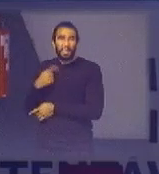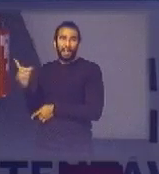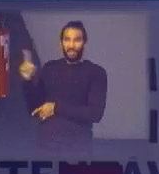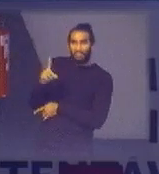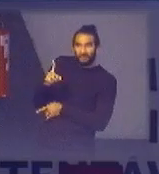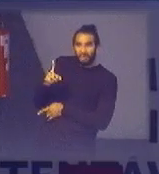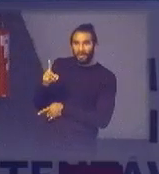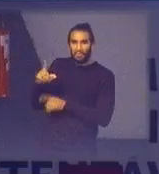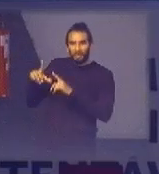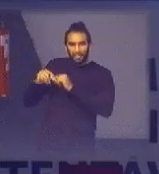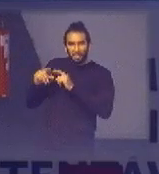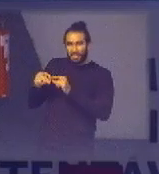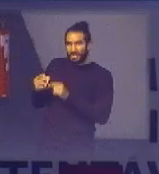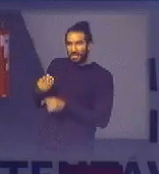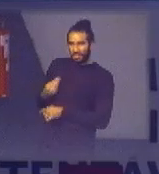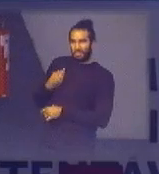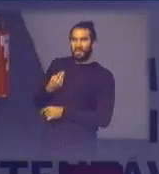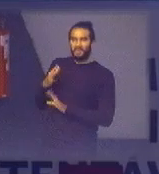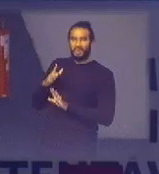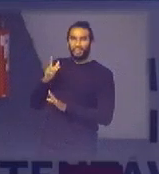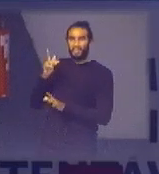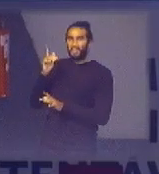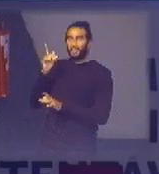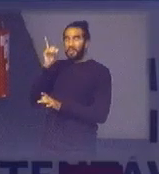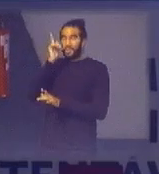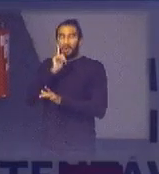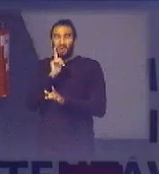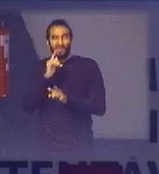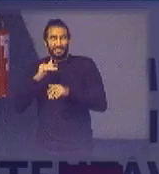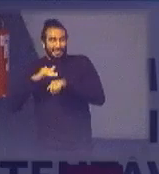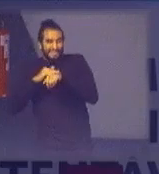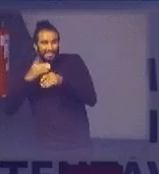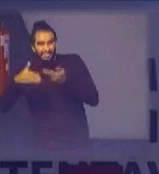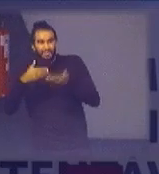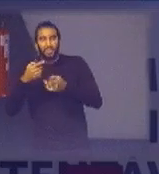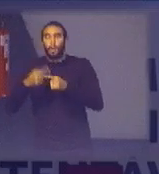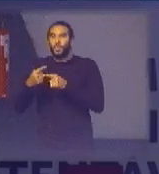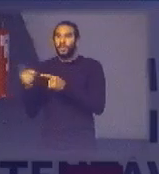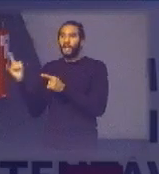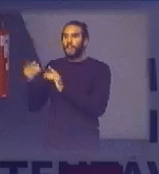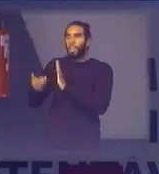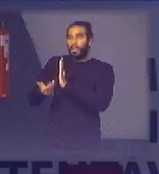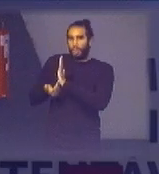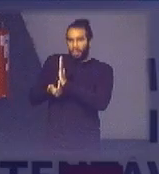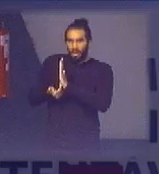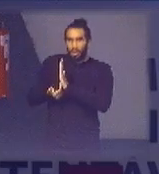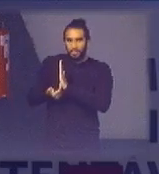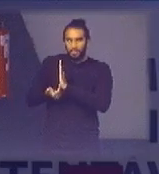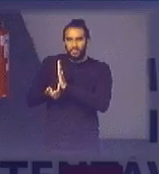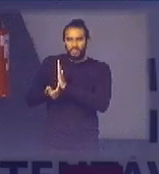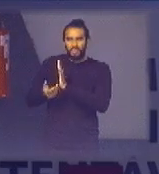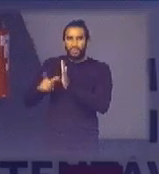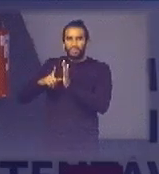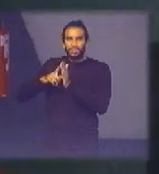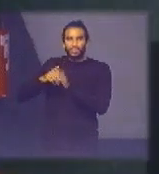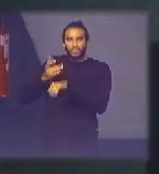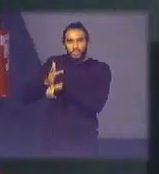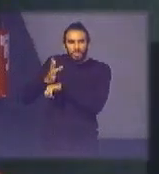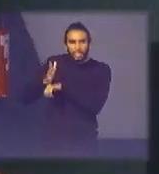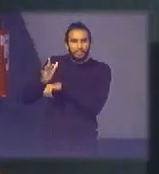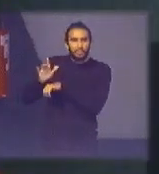pessoalmente e a gente ainda não já conseguido se falar porque ele veio da câmara do laboratório de inovação com